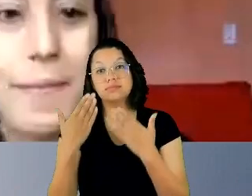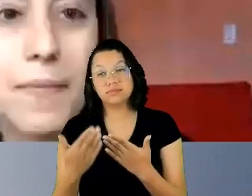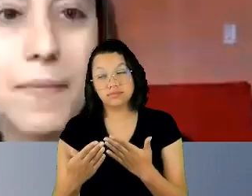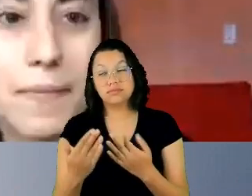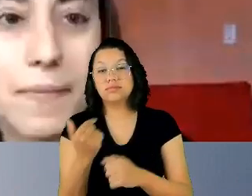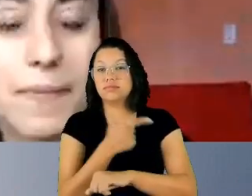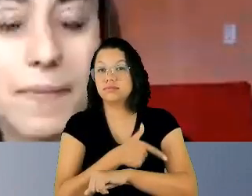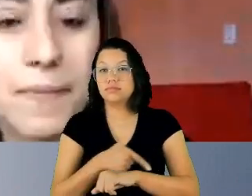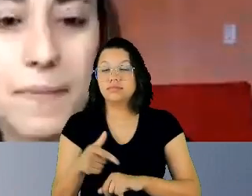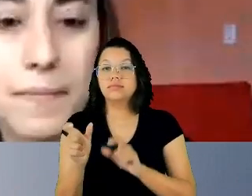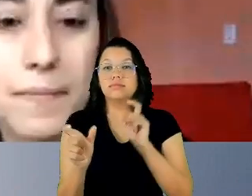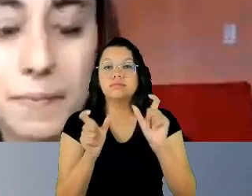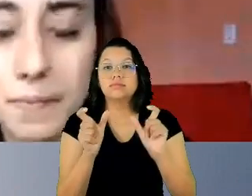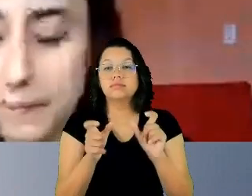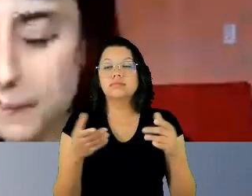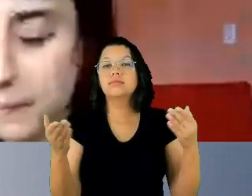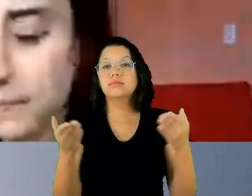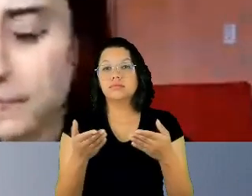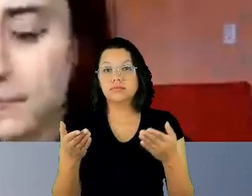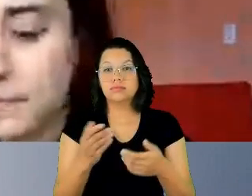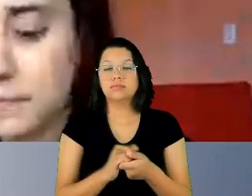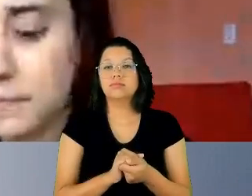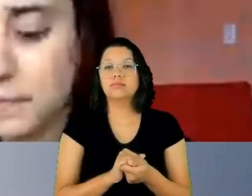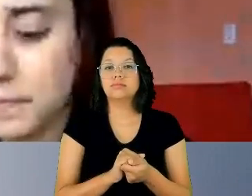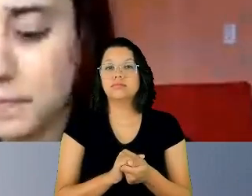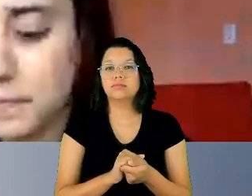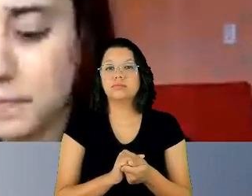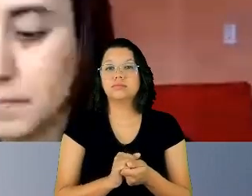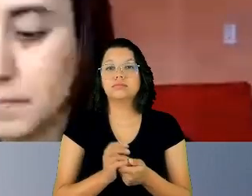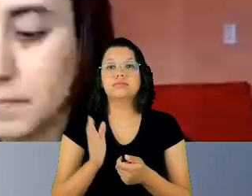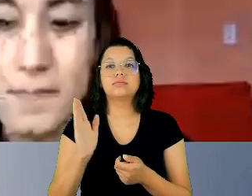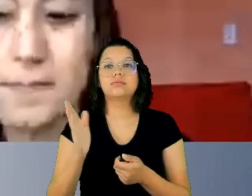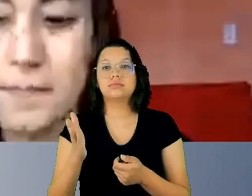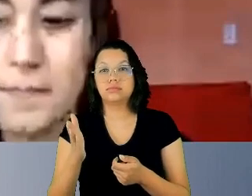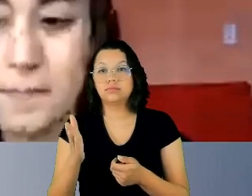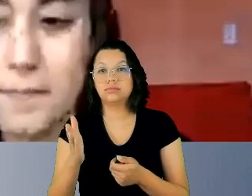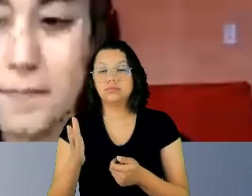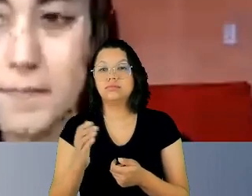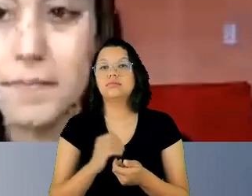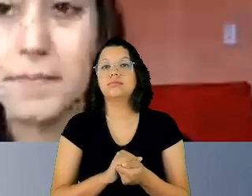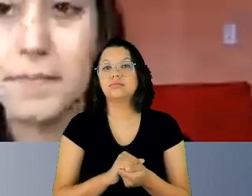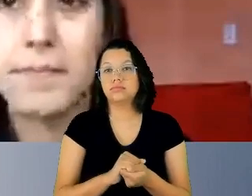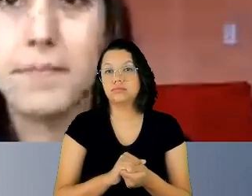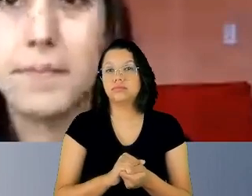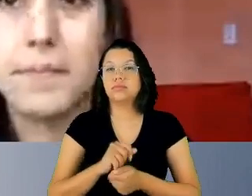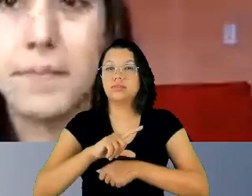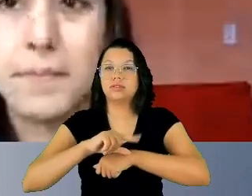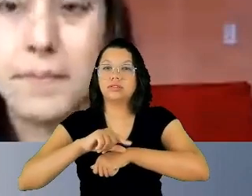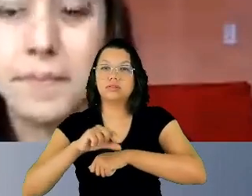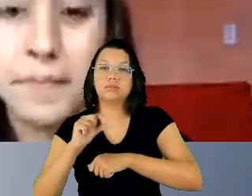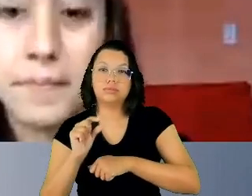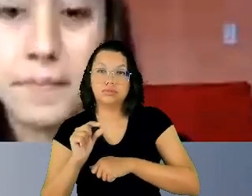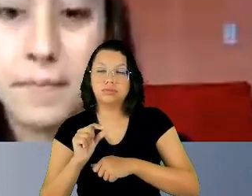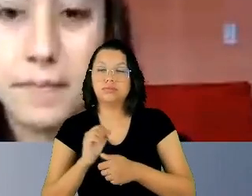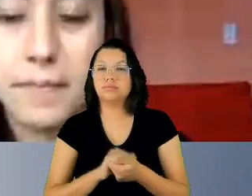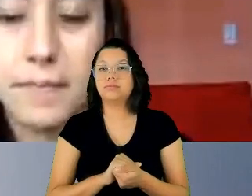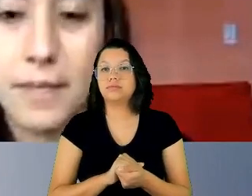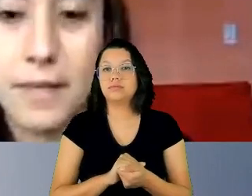palavras. Eu passo, então, a palavra, já que estamos um pouquinho adiantados em relação ao horário, a doutora